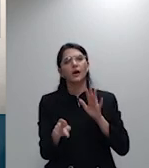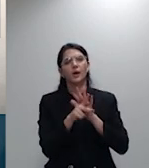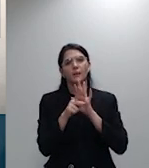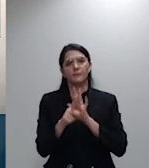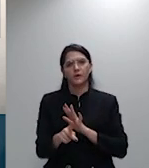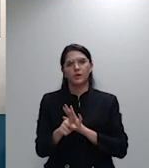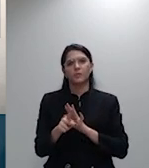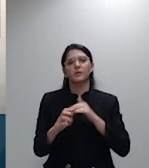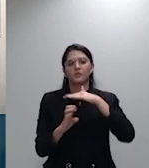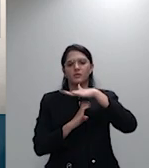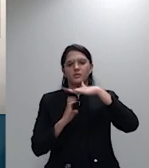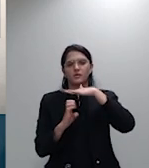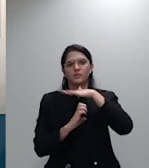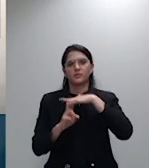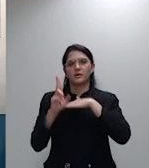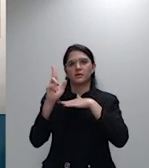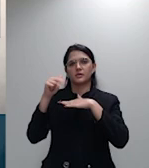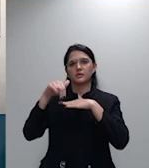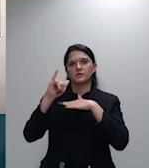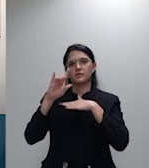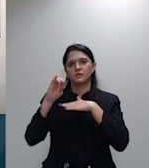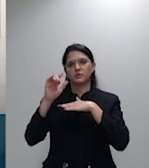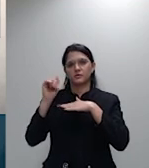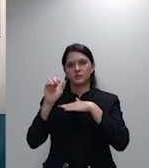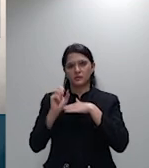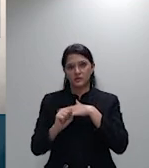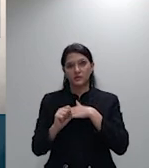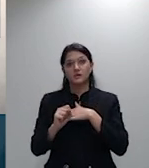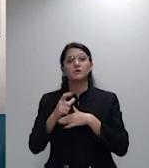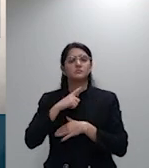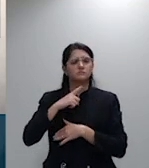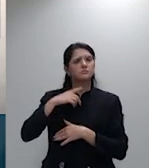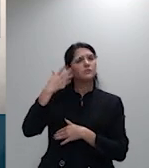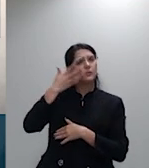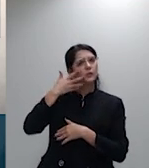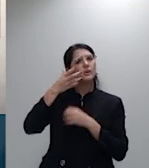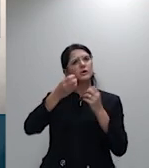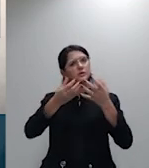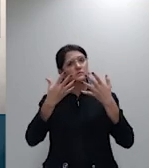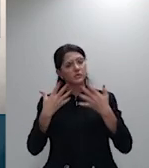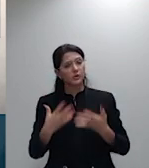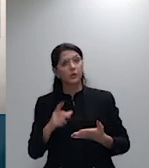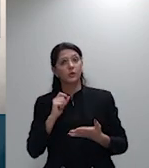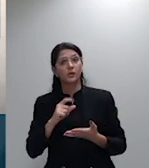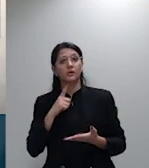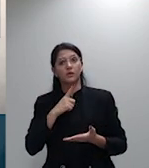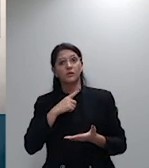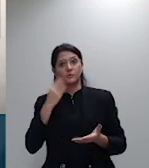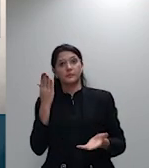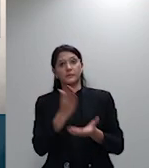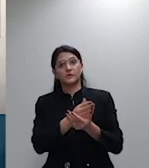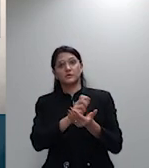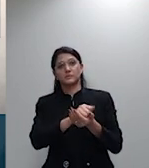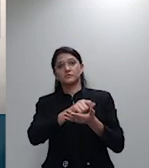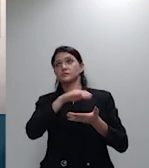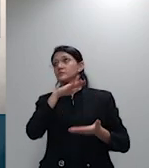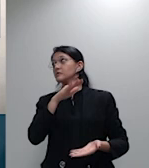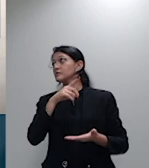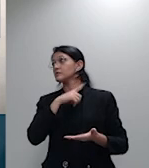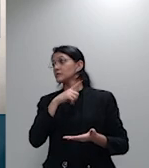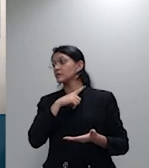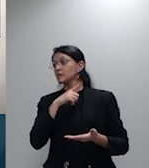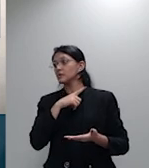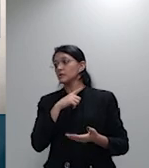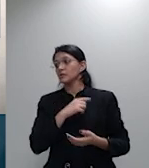sustentação oral manifestou-se nos autos pela aplicabilidade do tema 952 ressalvando contudo